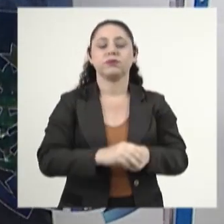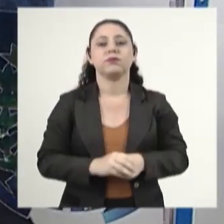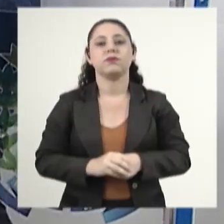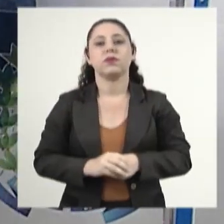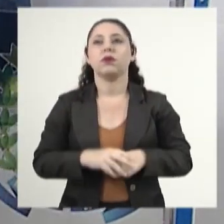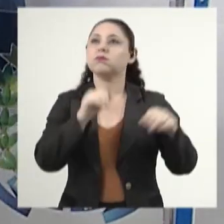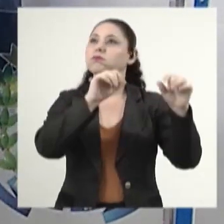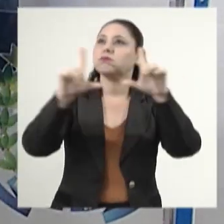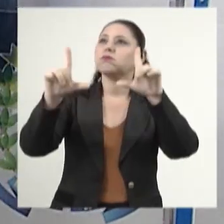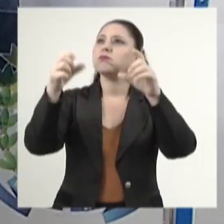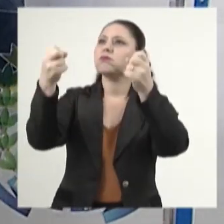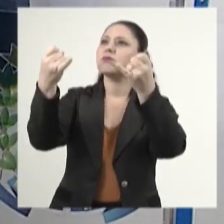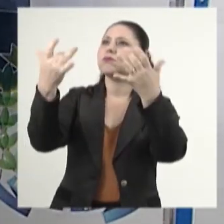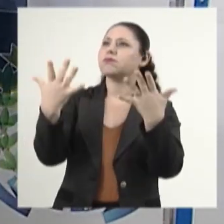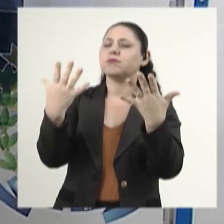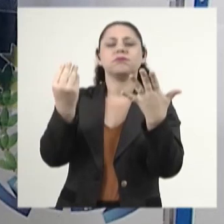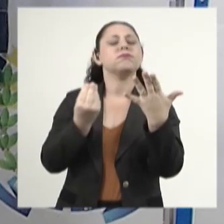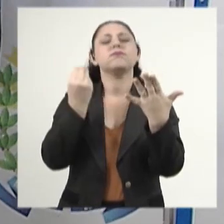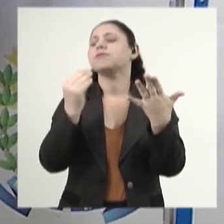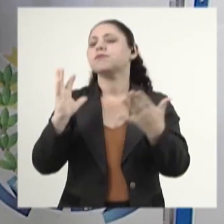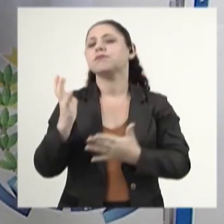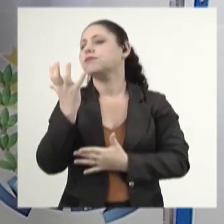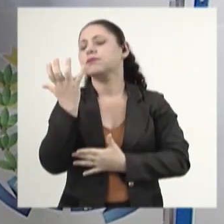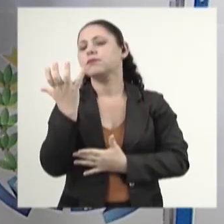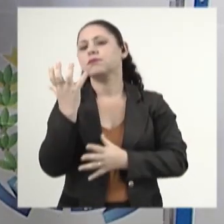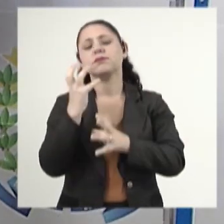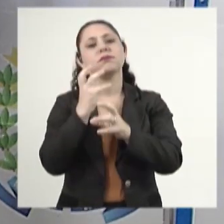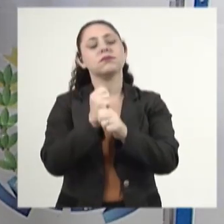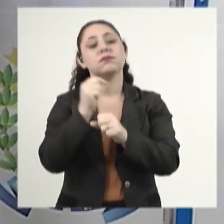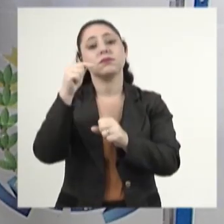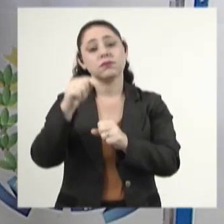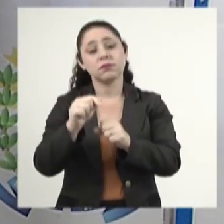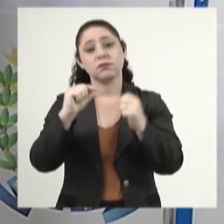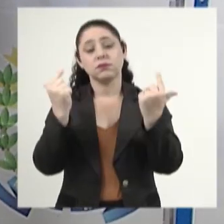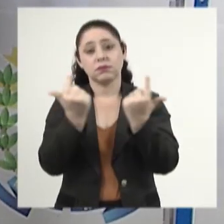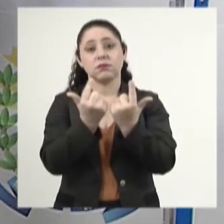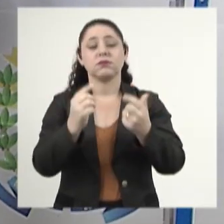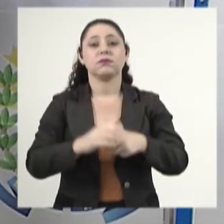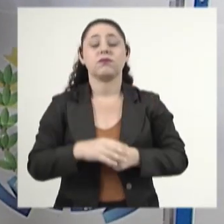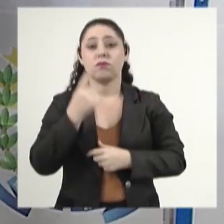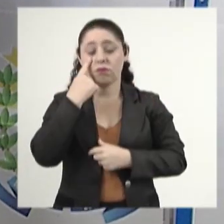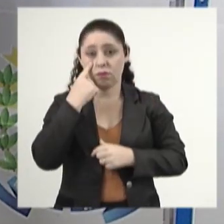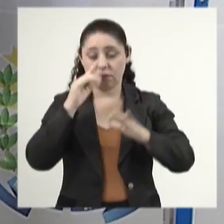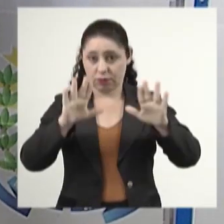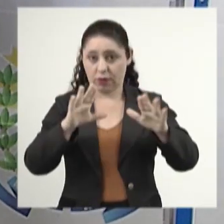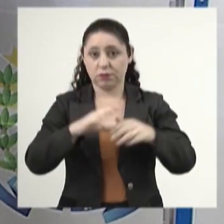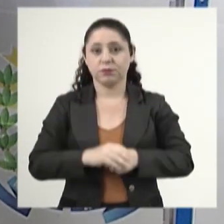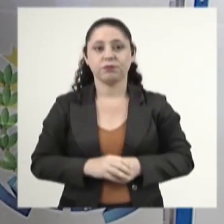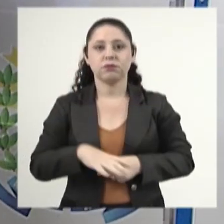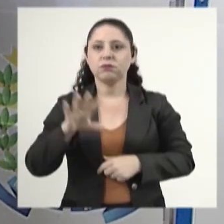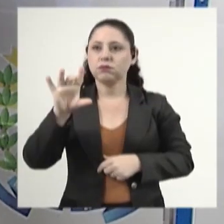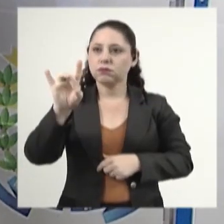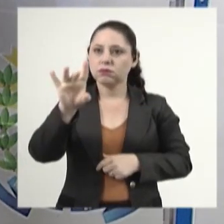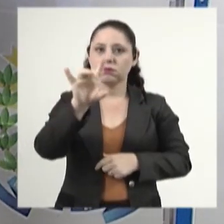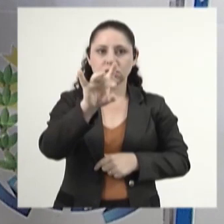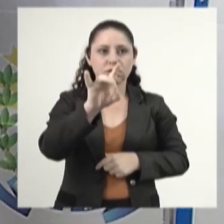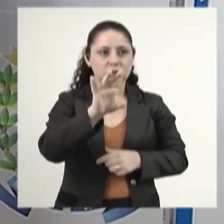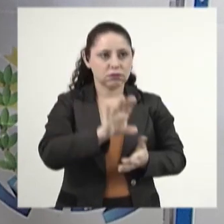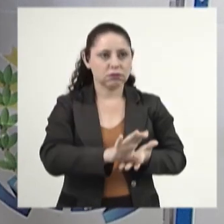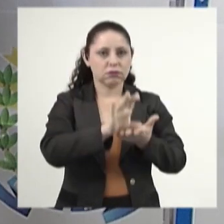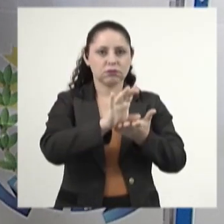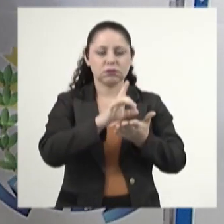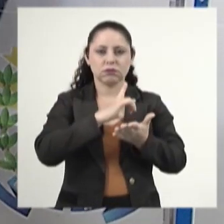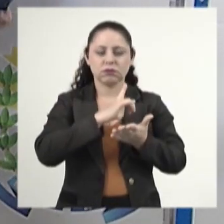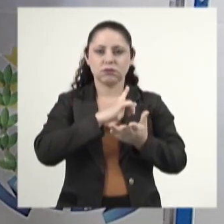preparou uma tela aqui que explica um pouquinho como que acontece essa composição aqui na LEMES. Olha só, cada comissão, prevê o nosso regimento